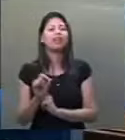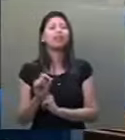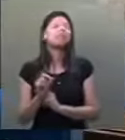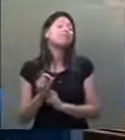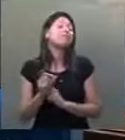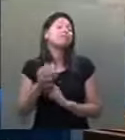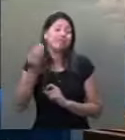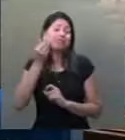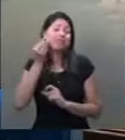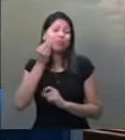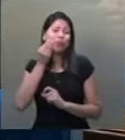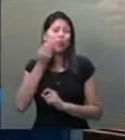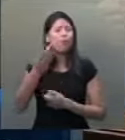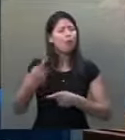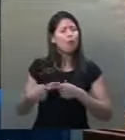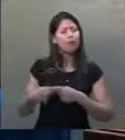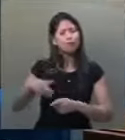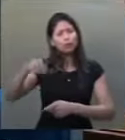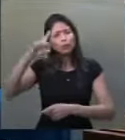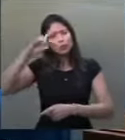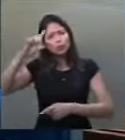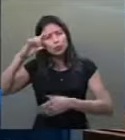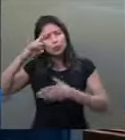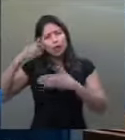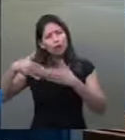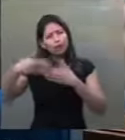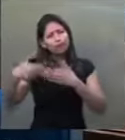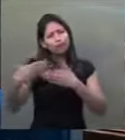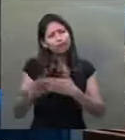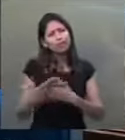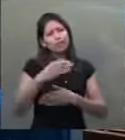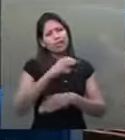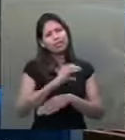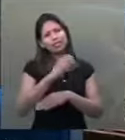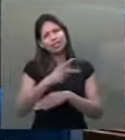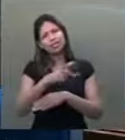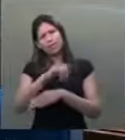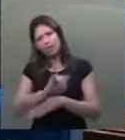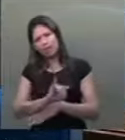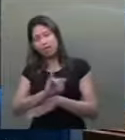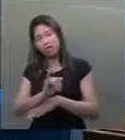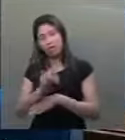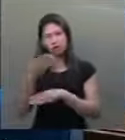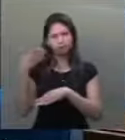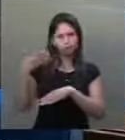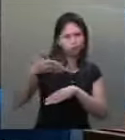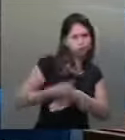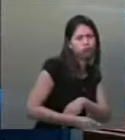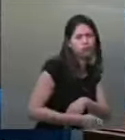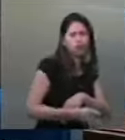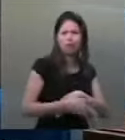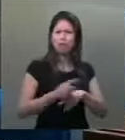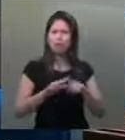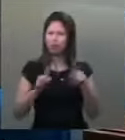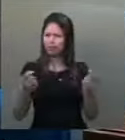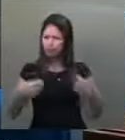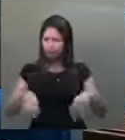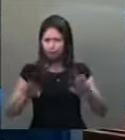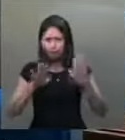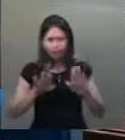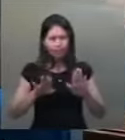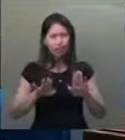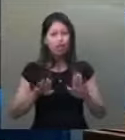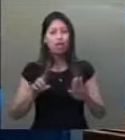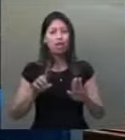diariamente naquela CPI, tentavam empurrar a goela abaixo de